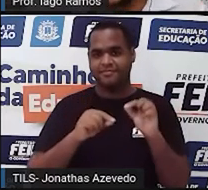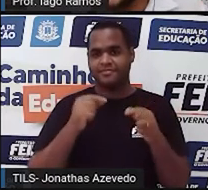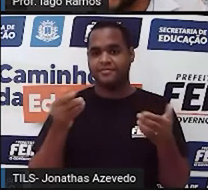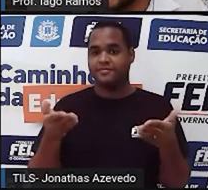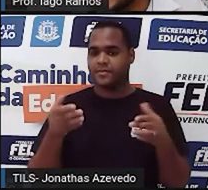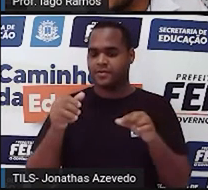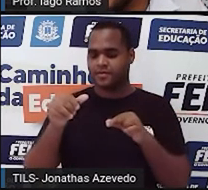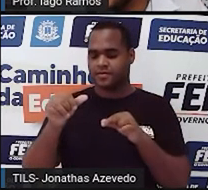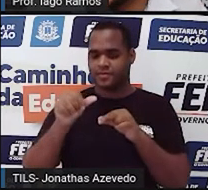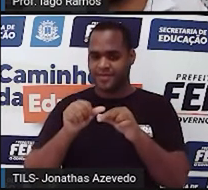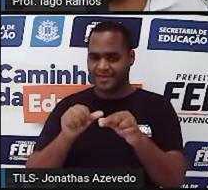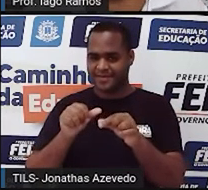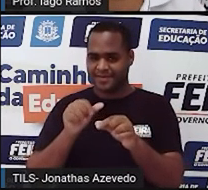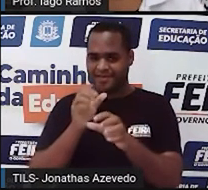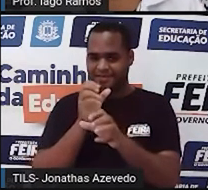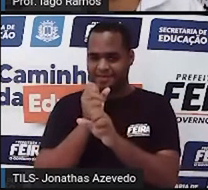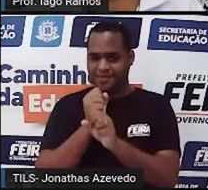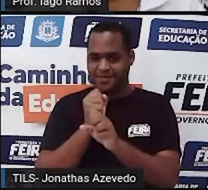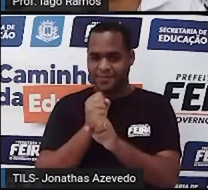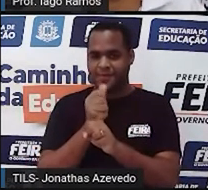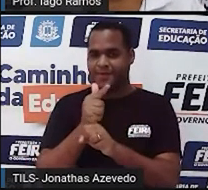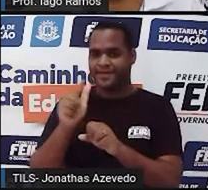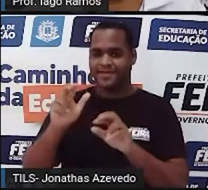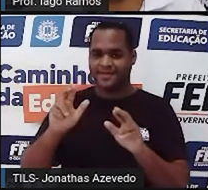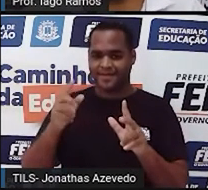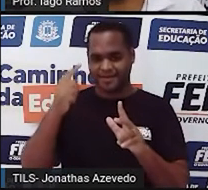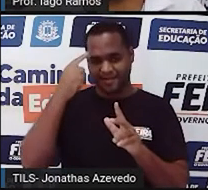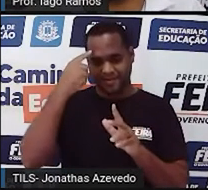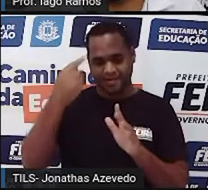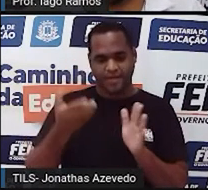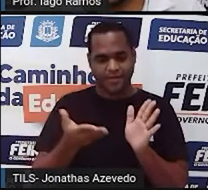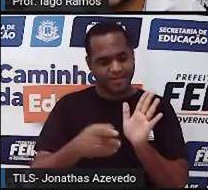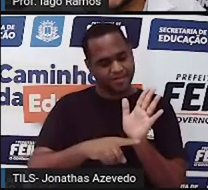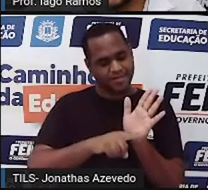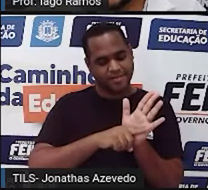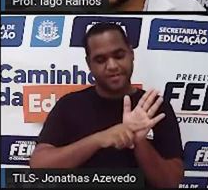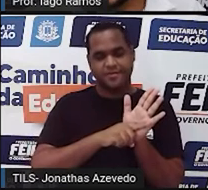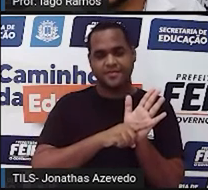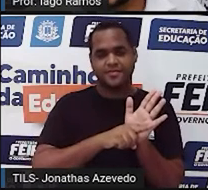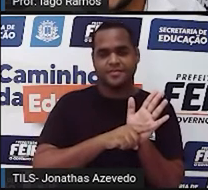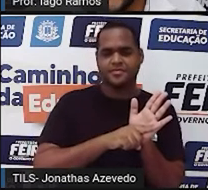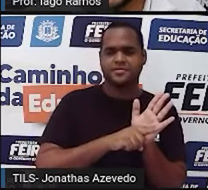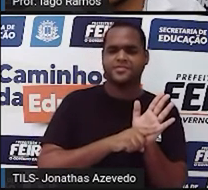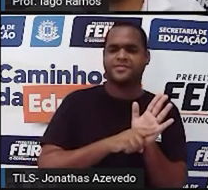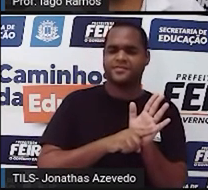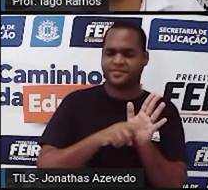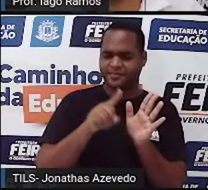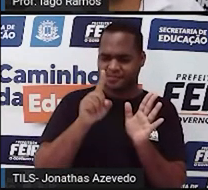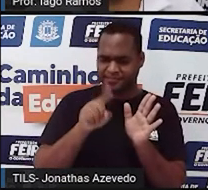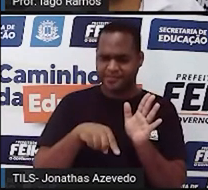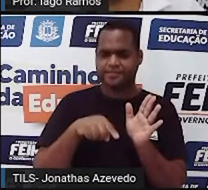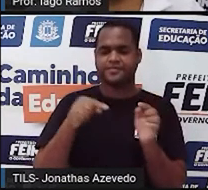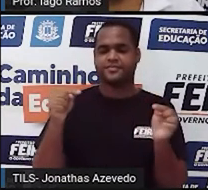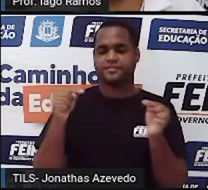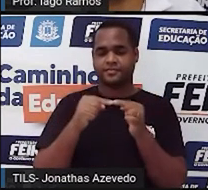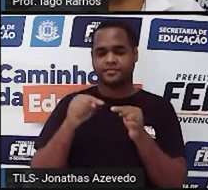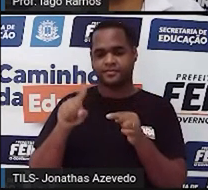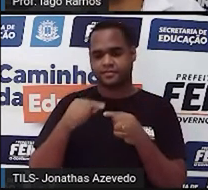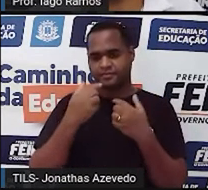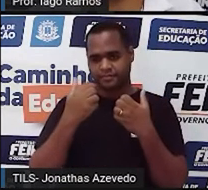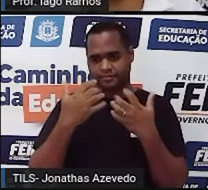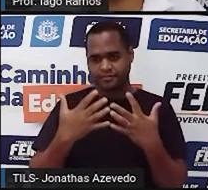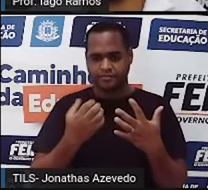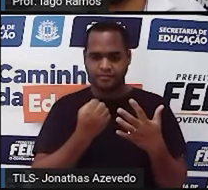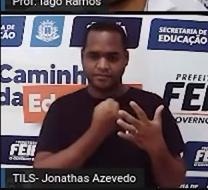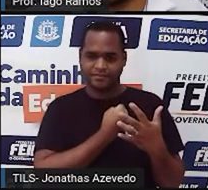Mudar de conta. Vamos para a conta de subtração. E essa é aquela como a gente chama de conta